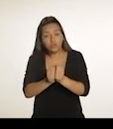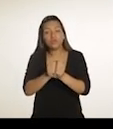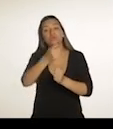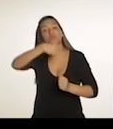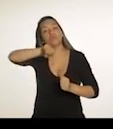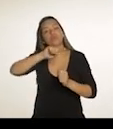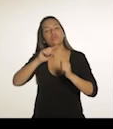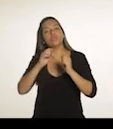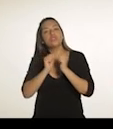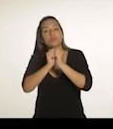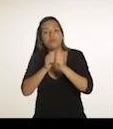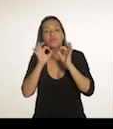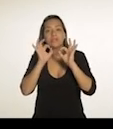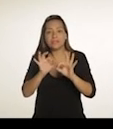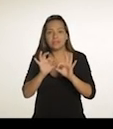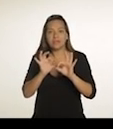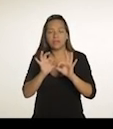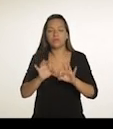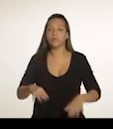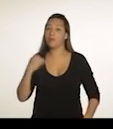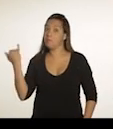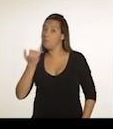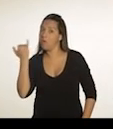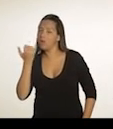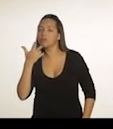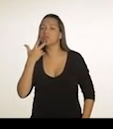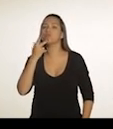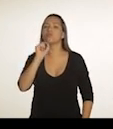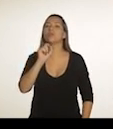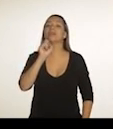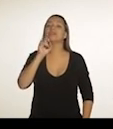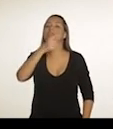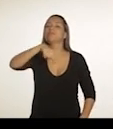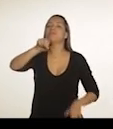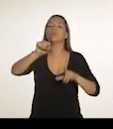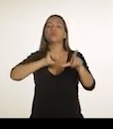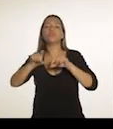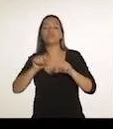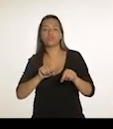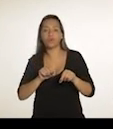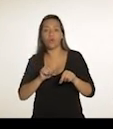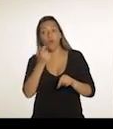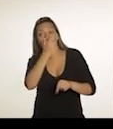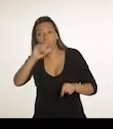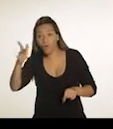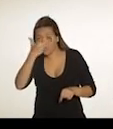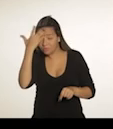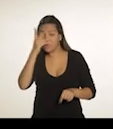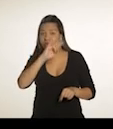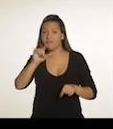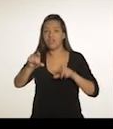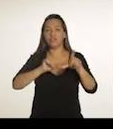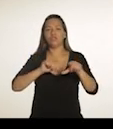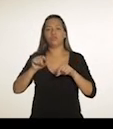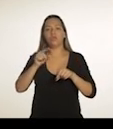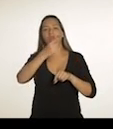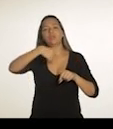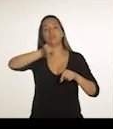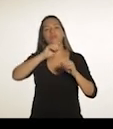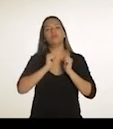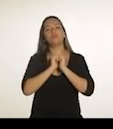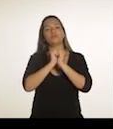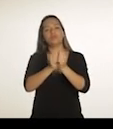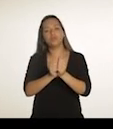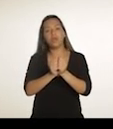gente não chamou o que há de ruim para apoiar a gente durante a eleição. É importante dizer que se você não escolhe, alguém vai escolher por você. E